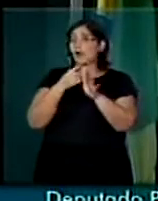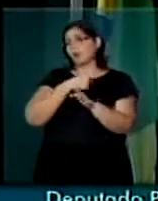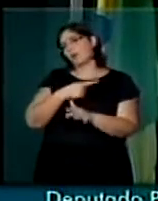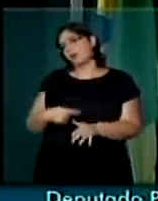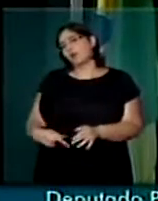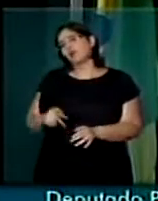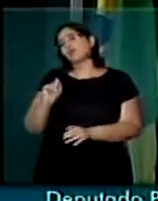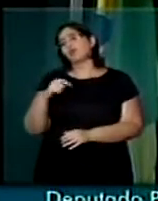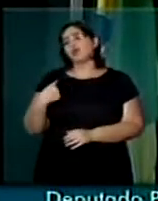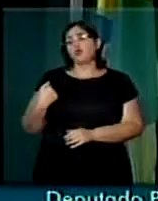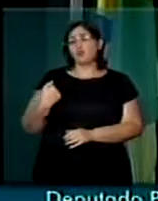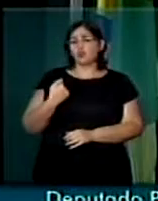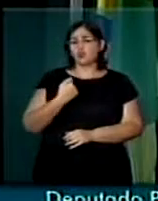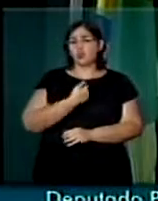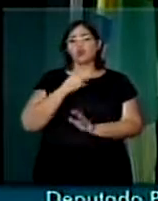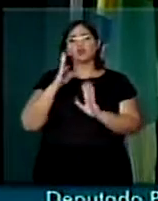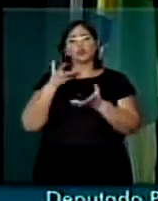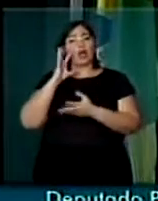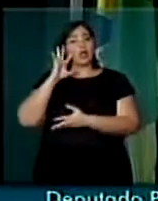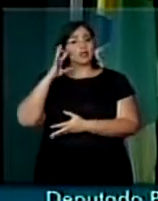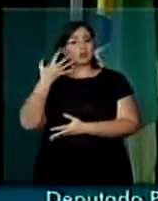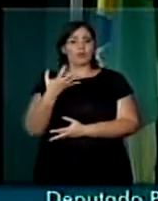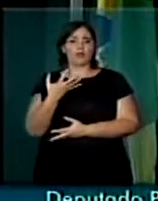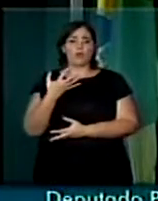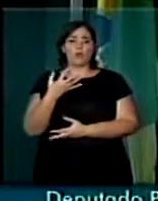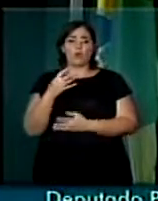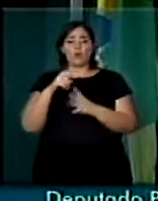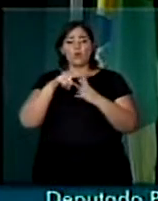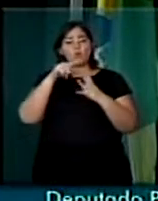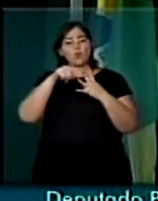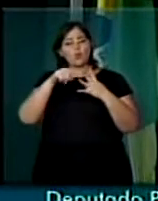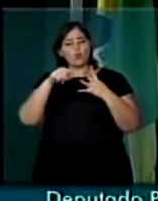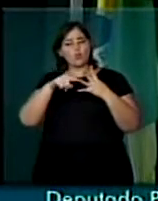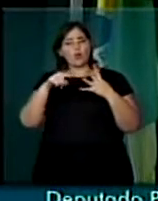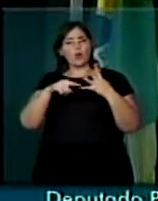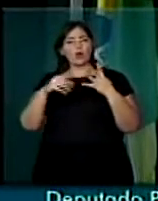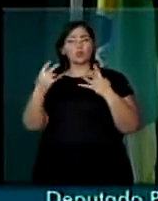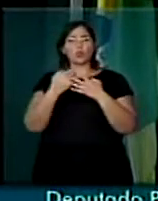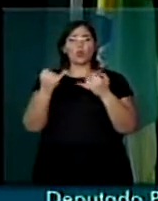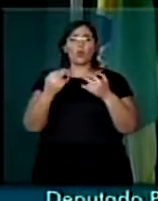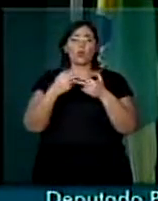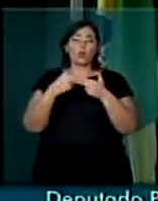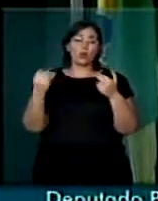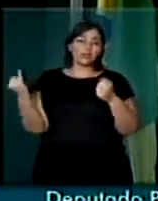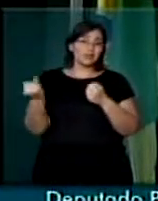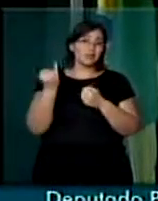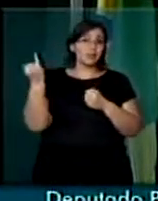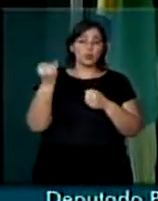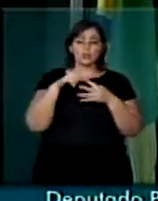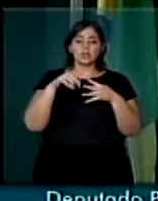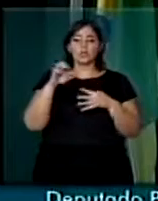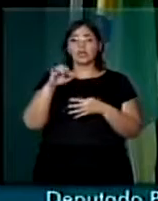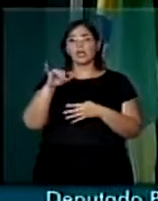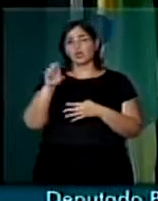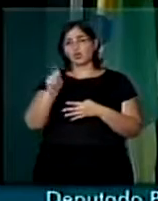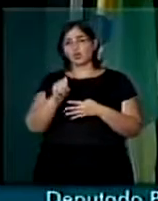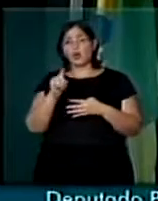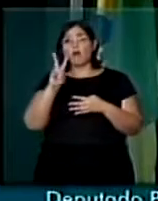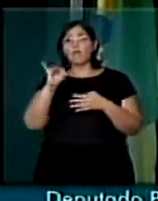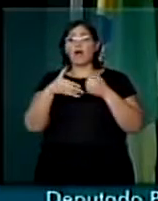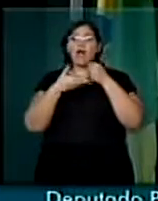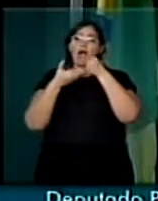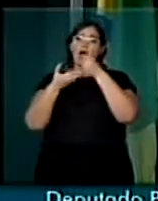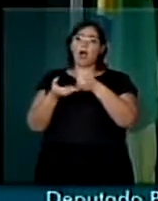que nós definimos quatro eixos fundamentais que vão nortear a